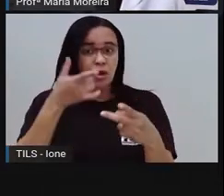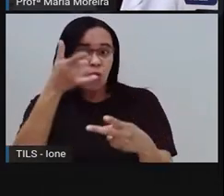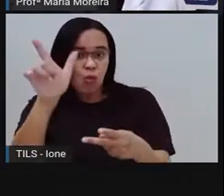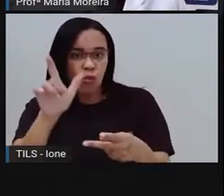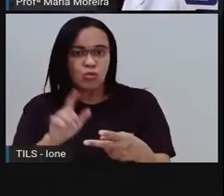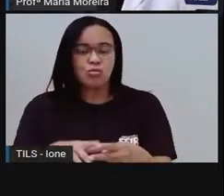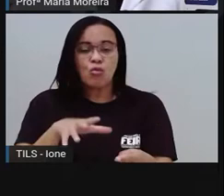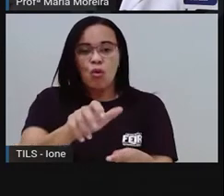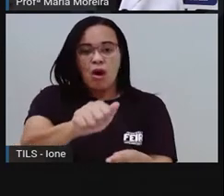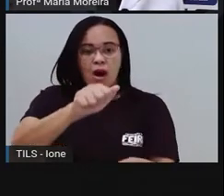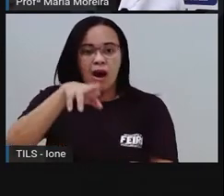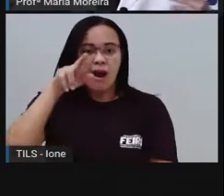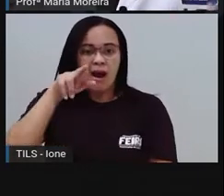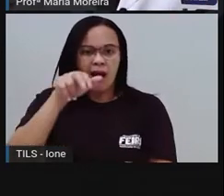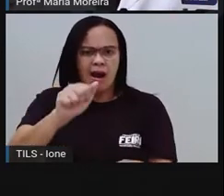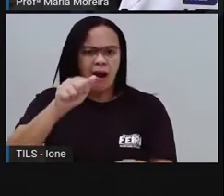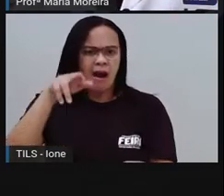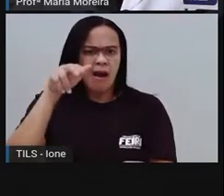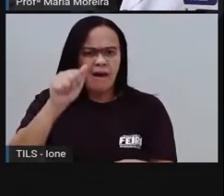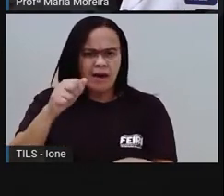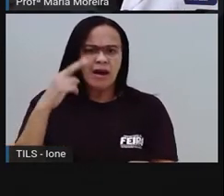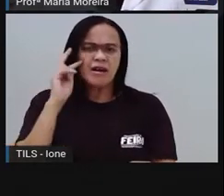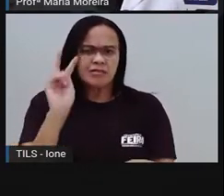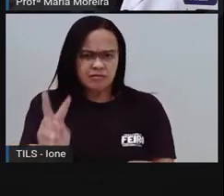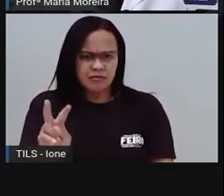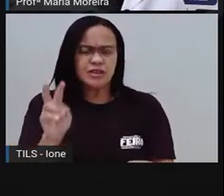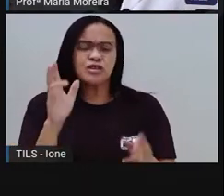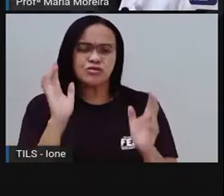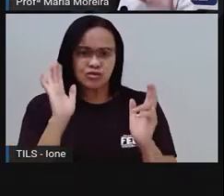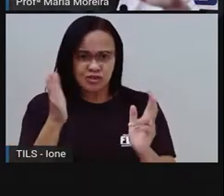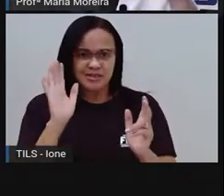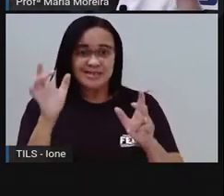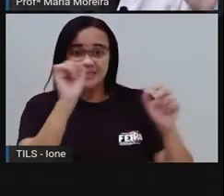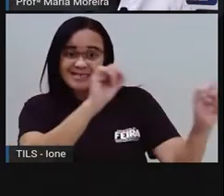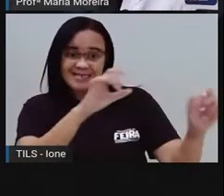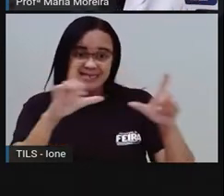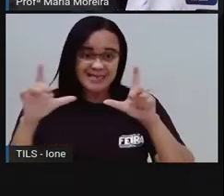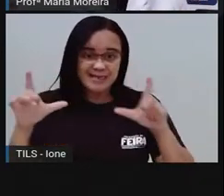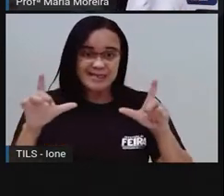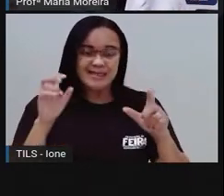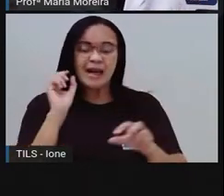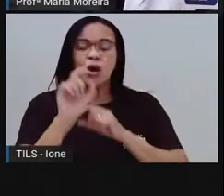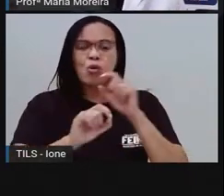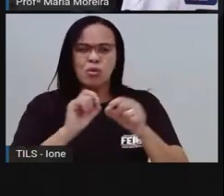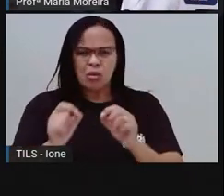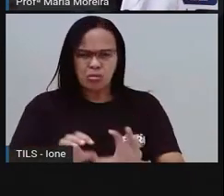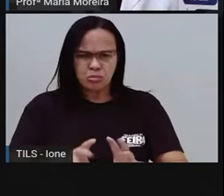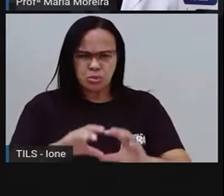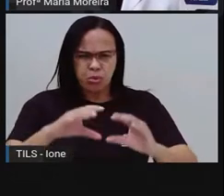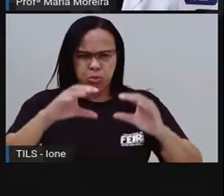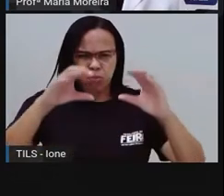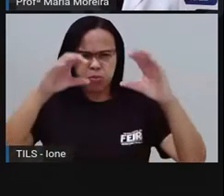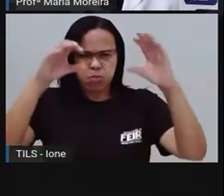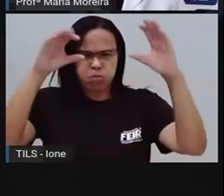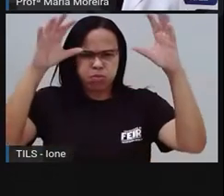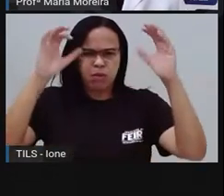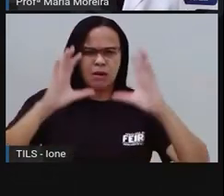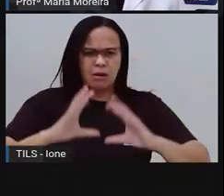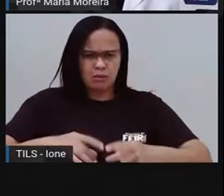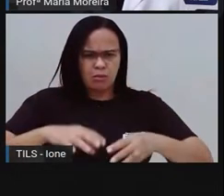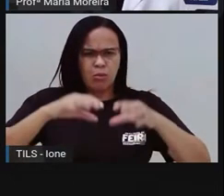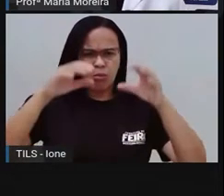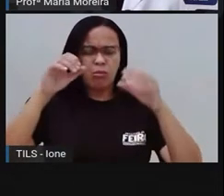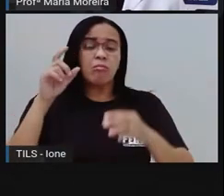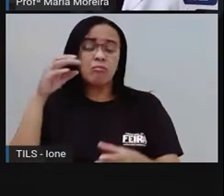Poluição do ar. Que, inclusive, a gente viu lá na capa do nosso slide, né, aquela mundaréu de fumaça, que é o quê? A poluição do